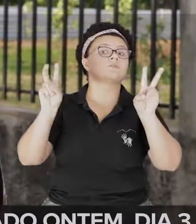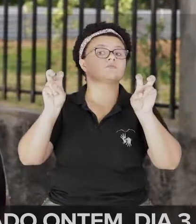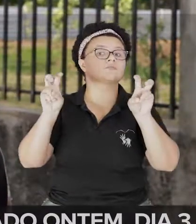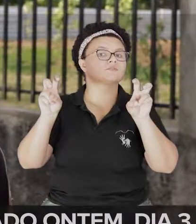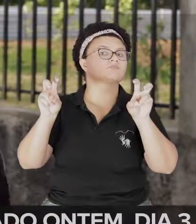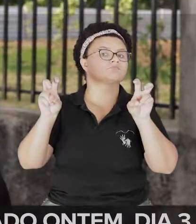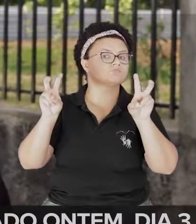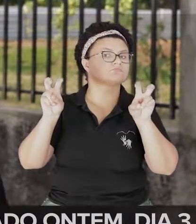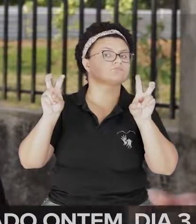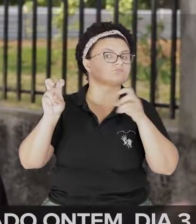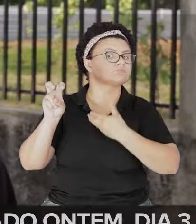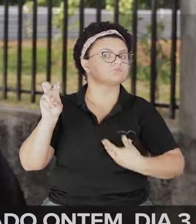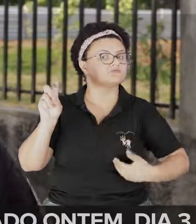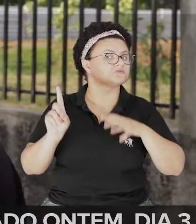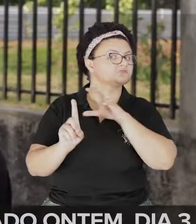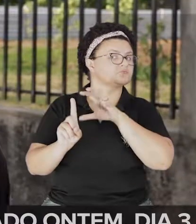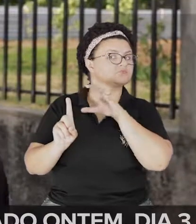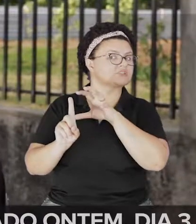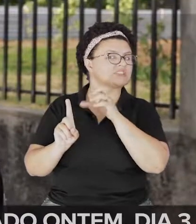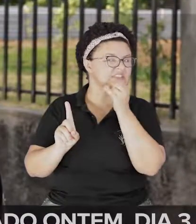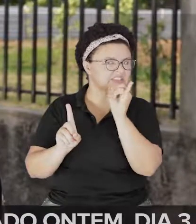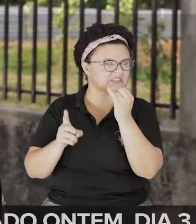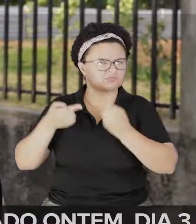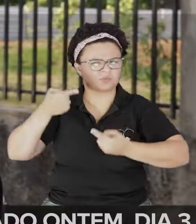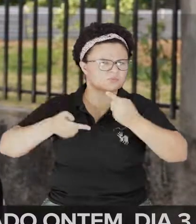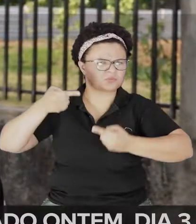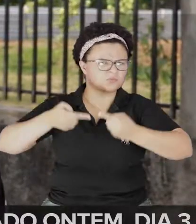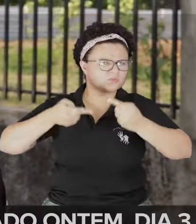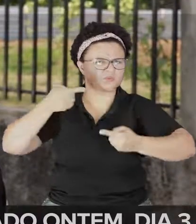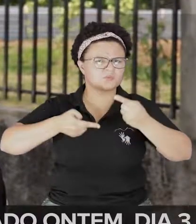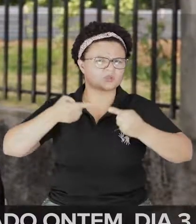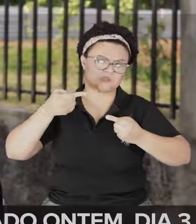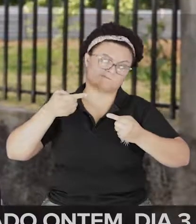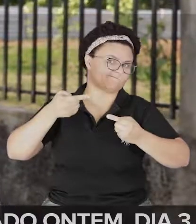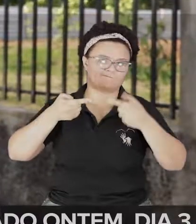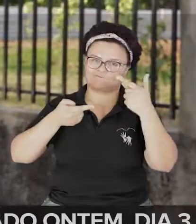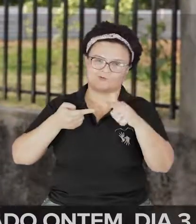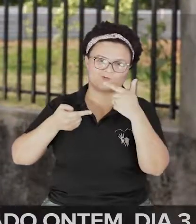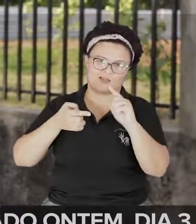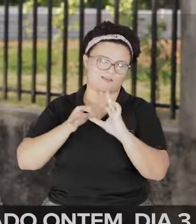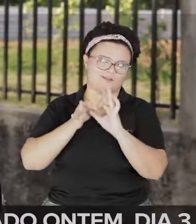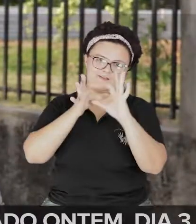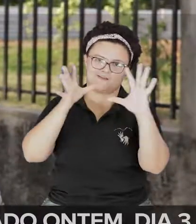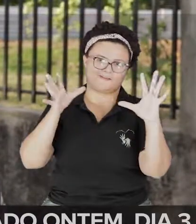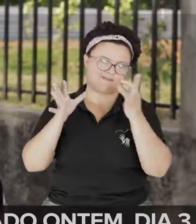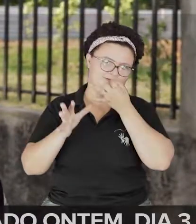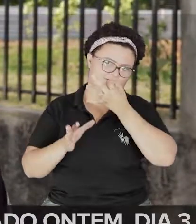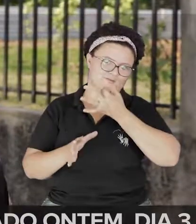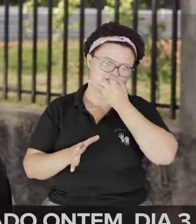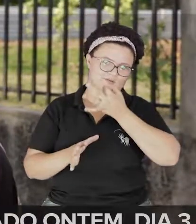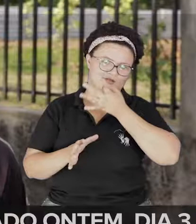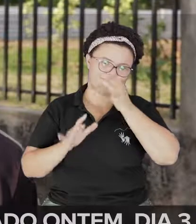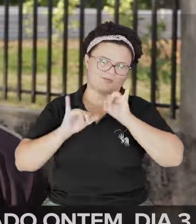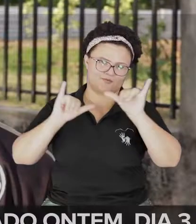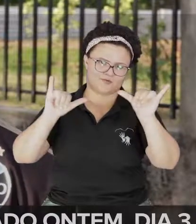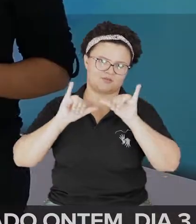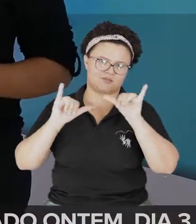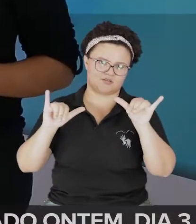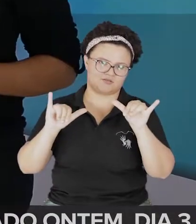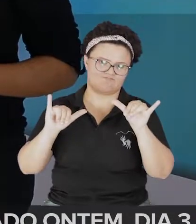Se forem temas meio polêmicos, sabe? Tipo, eu acho que não existe tanto essa liberdade, existe meio que um tabu, mais ou menos.